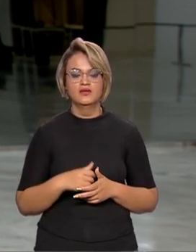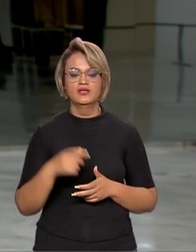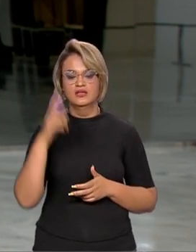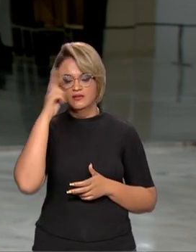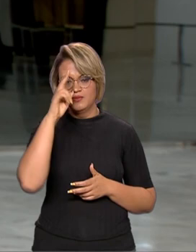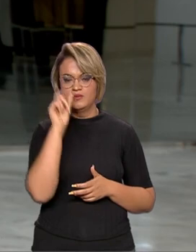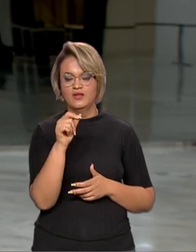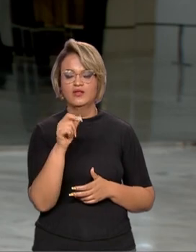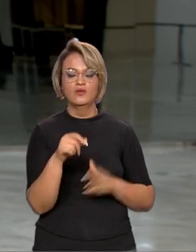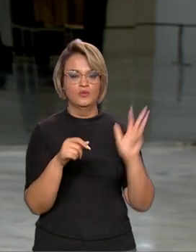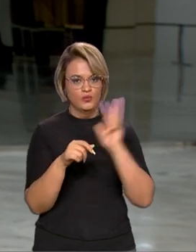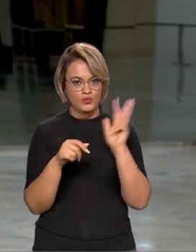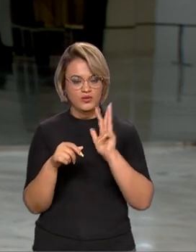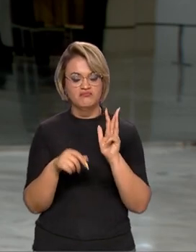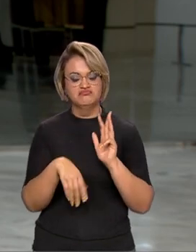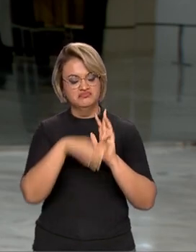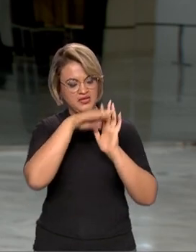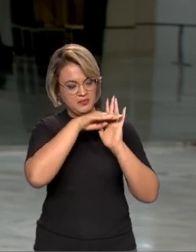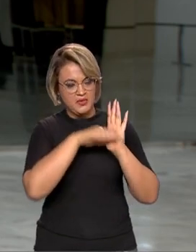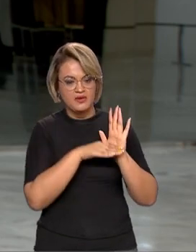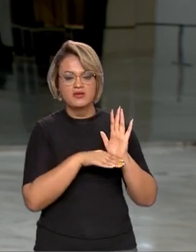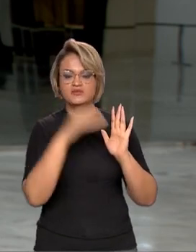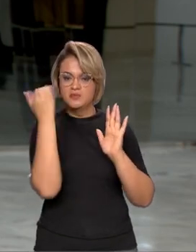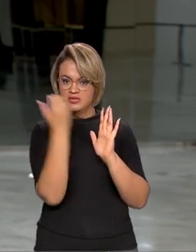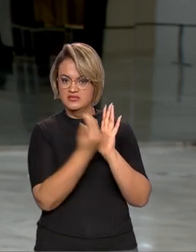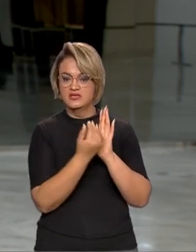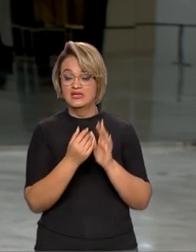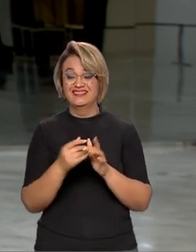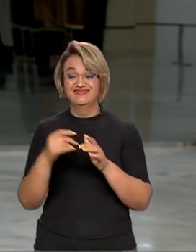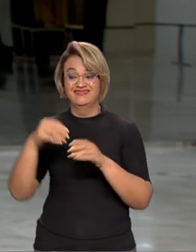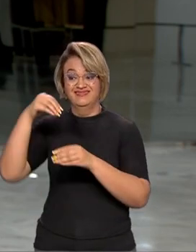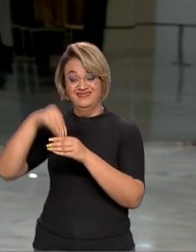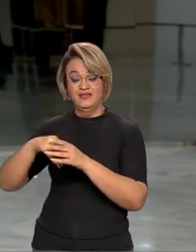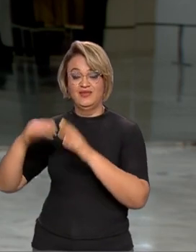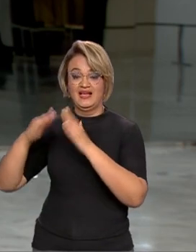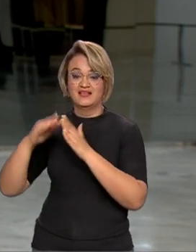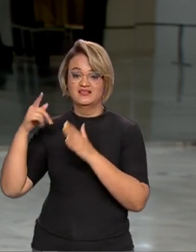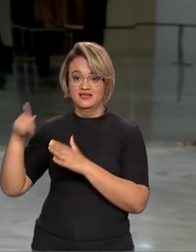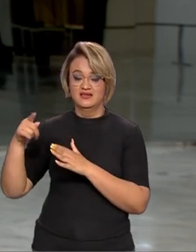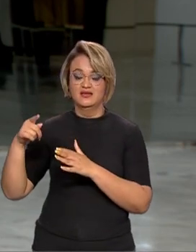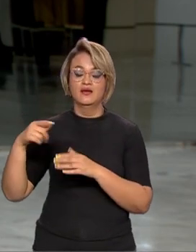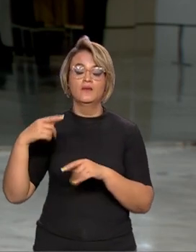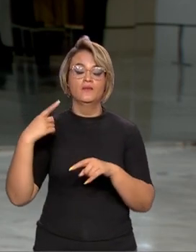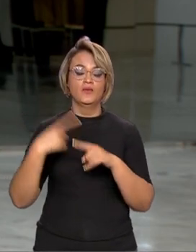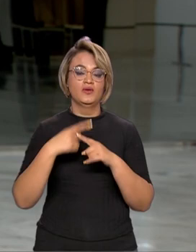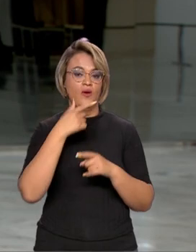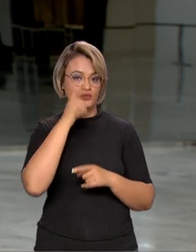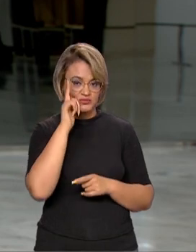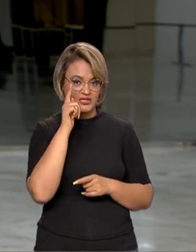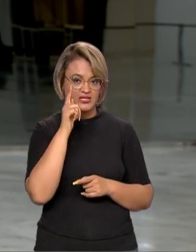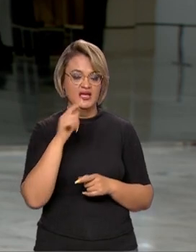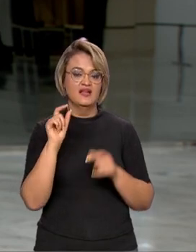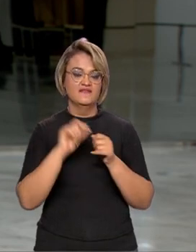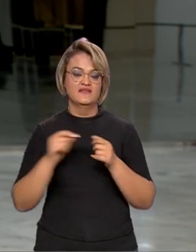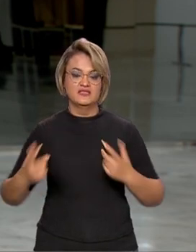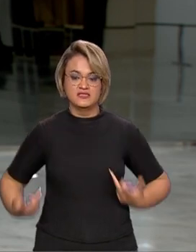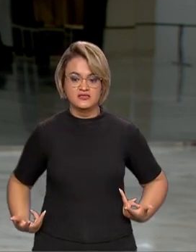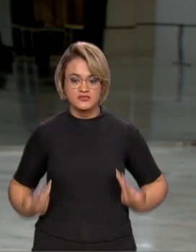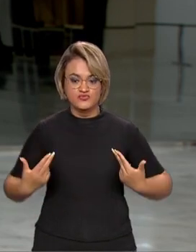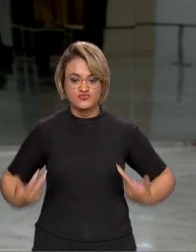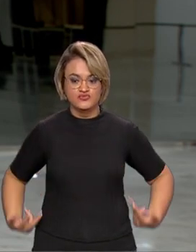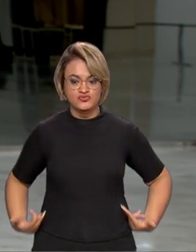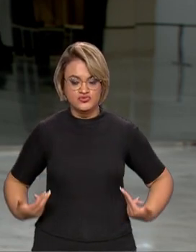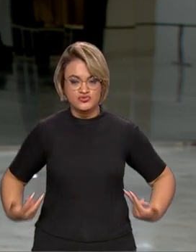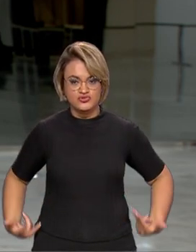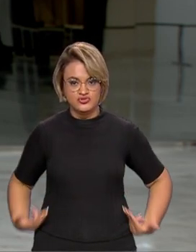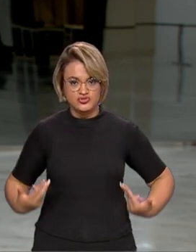lembrar que Lula está cumprindo aí essa agenda no Palácio da Alvorada, porque ontem o presidente foi submetido a um